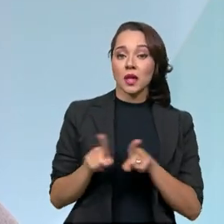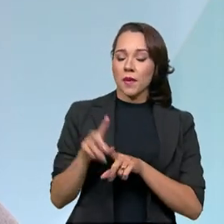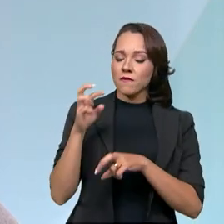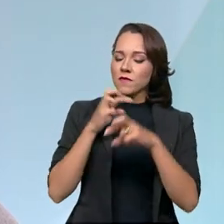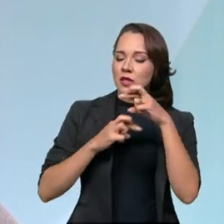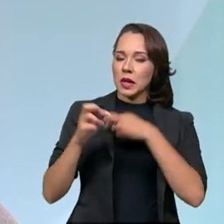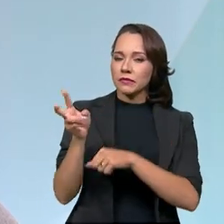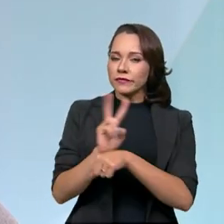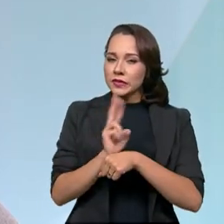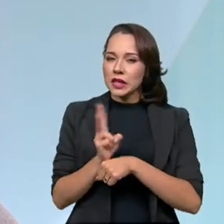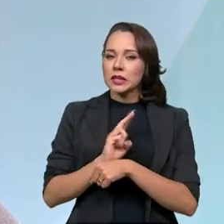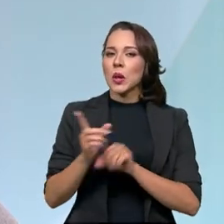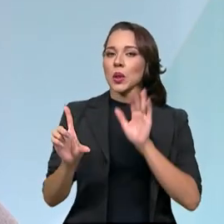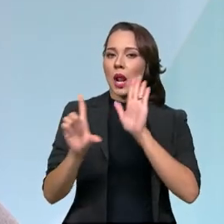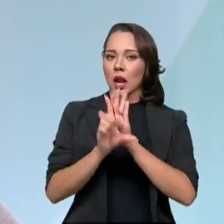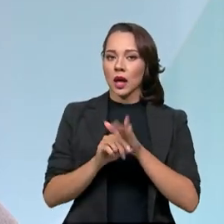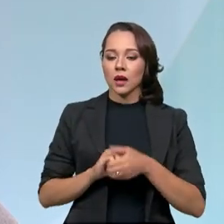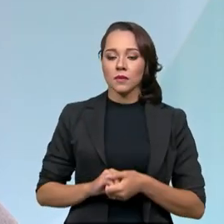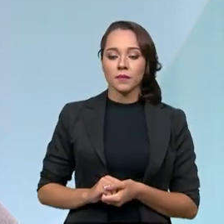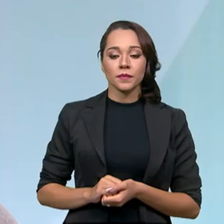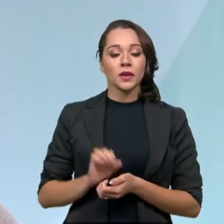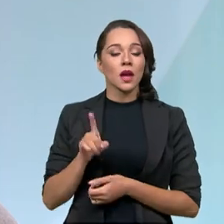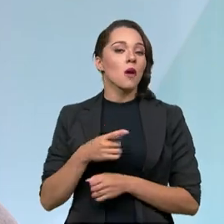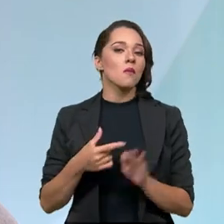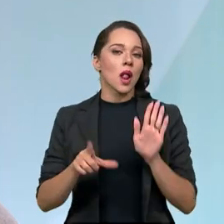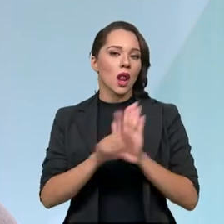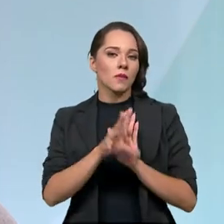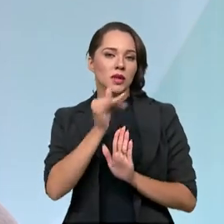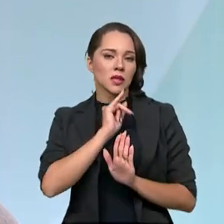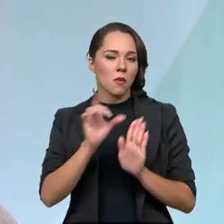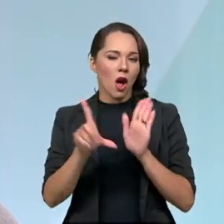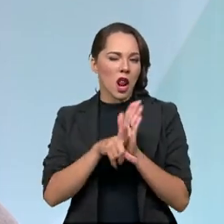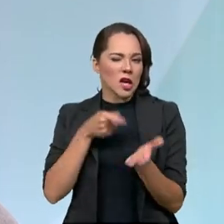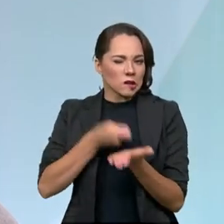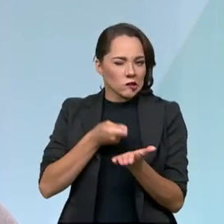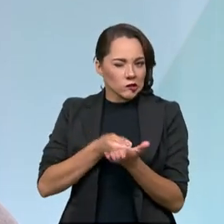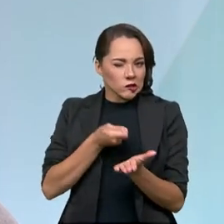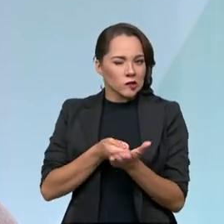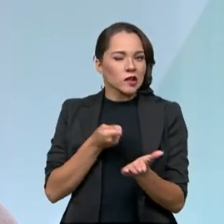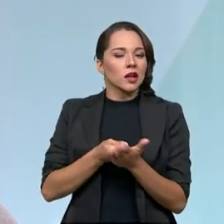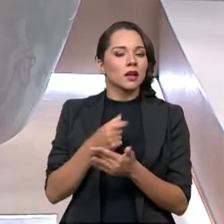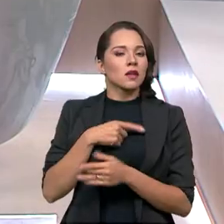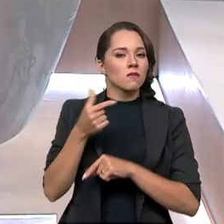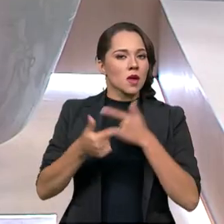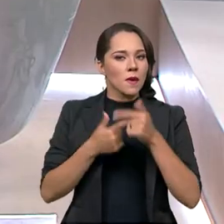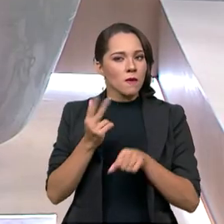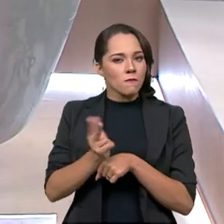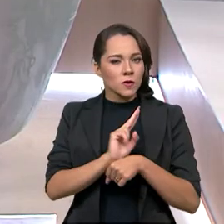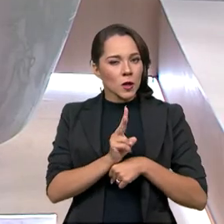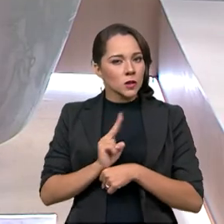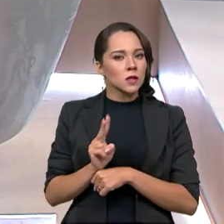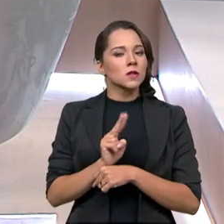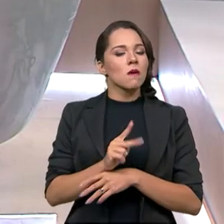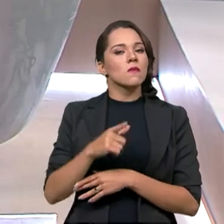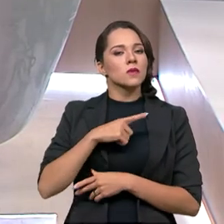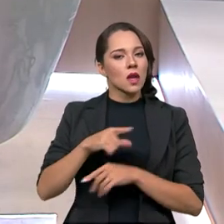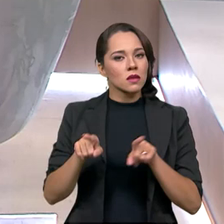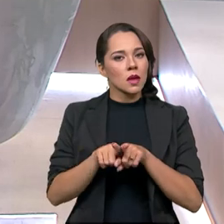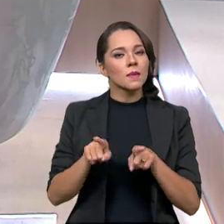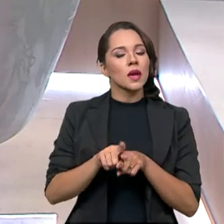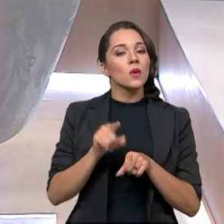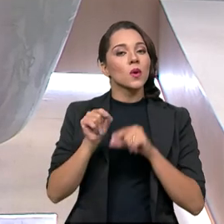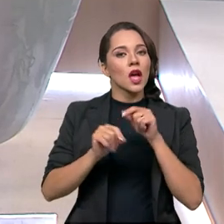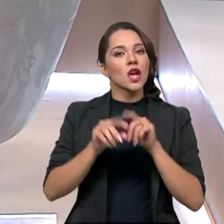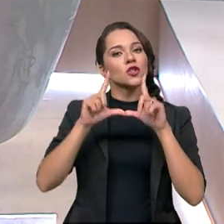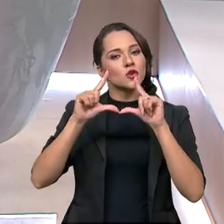legislação, que você mencionou. Então, uma lei bem rígida, bem rigorosa, com uma atuação da fiscalização. A gente tem, coíbe